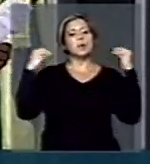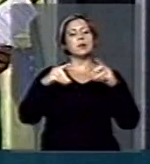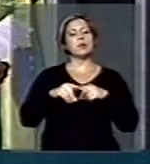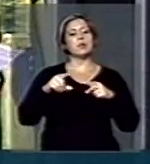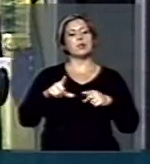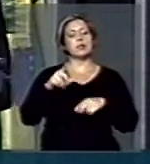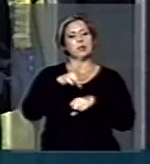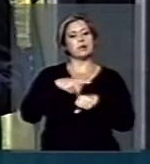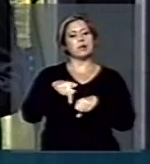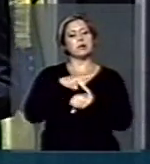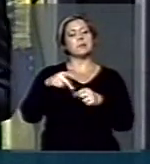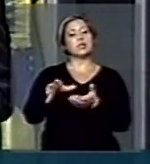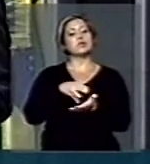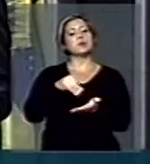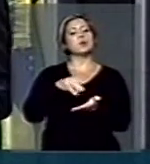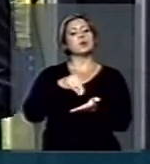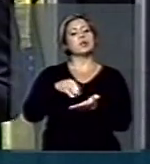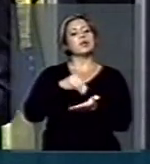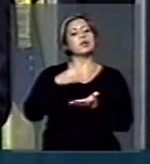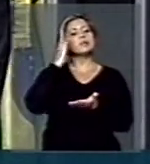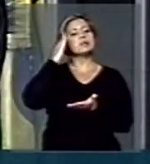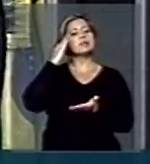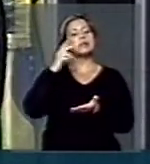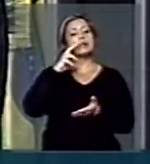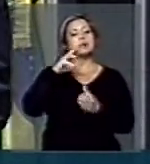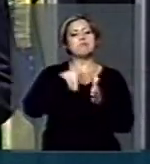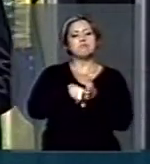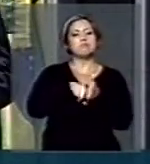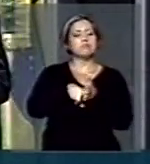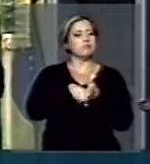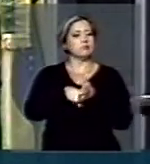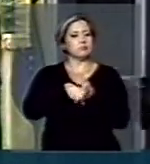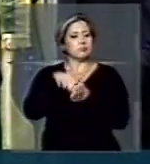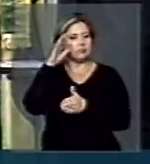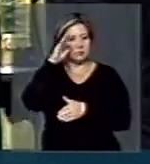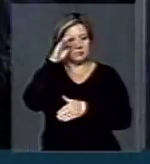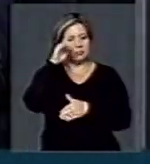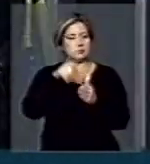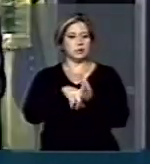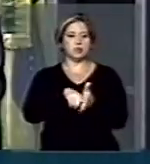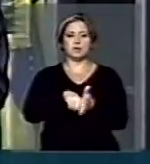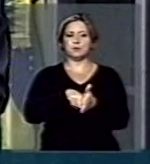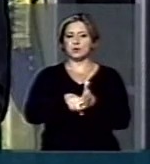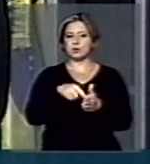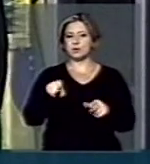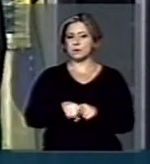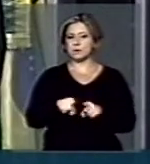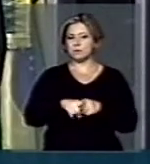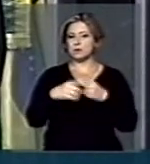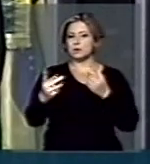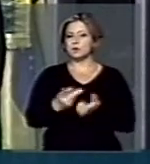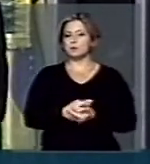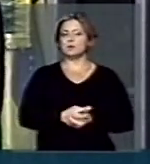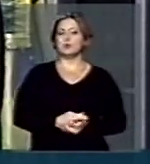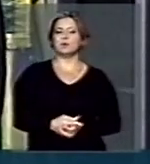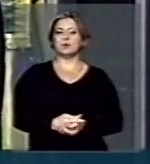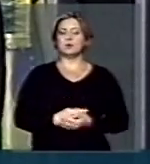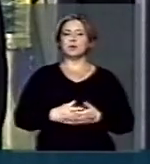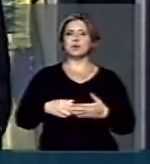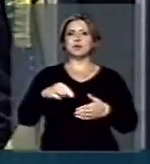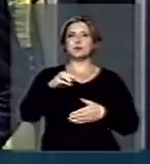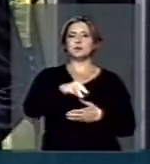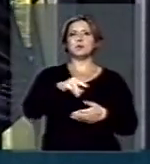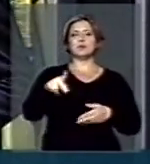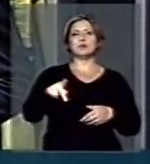cópias, informações a respeito da investigação que está sendo levada a cabo a partir do Ministério